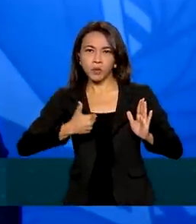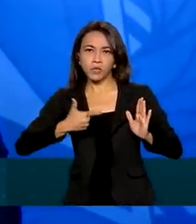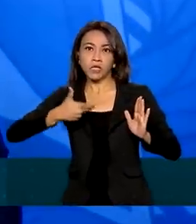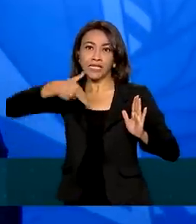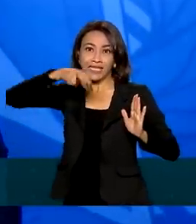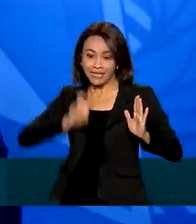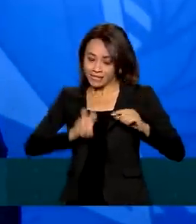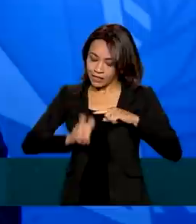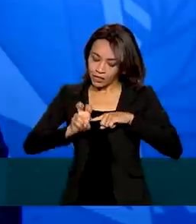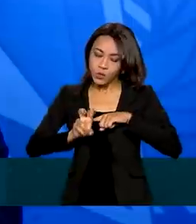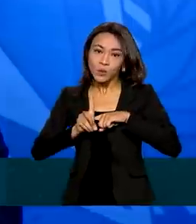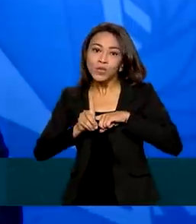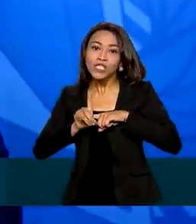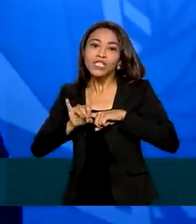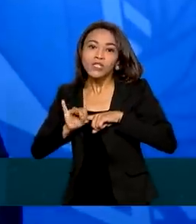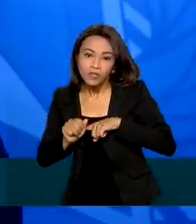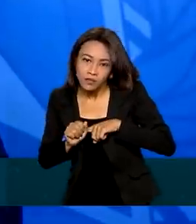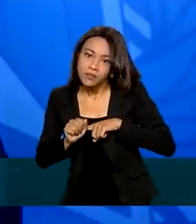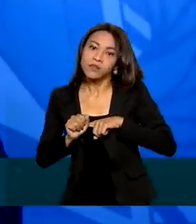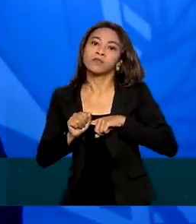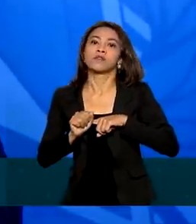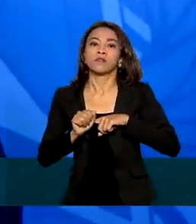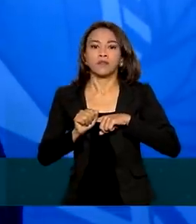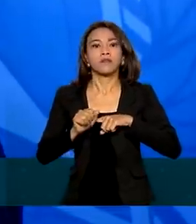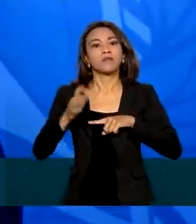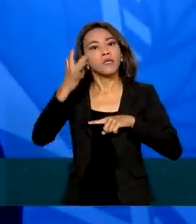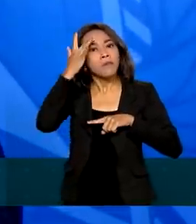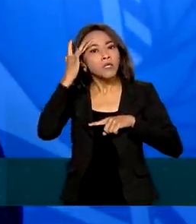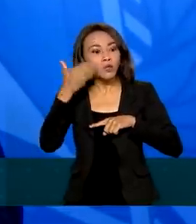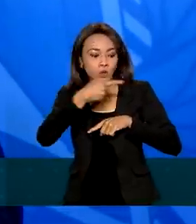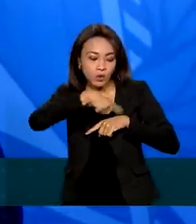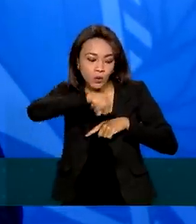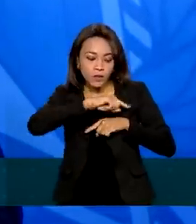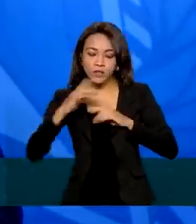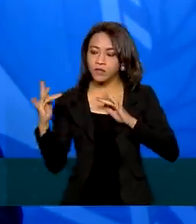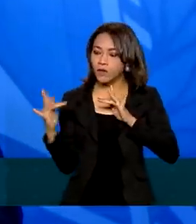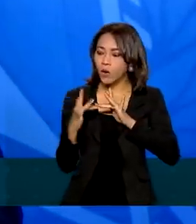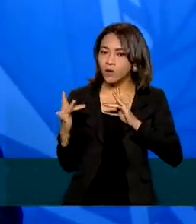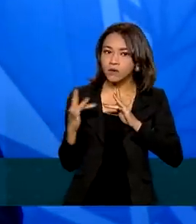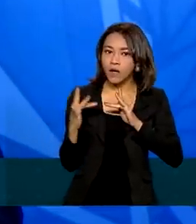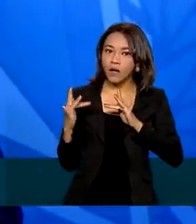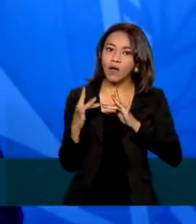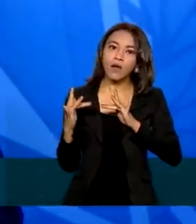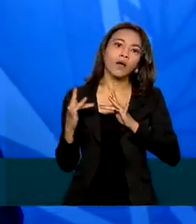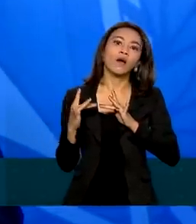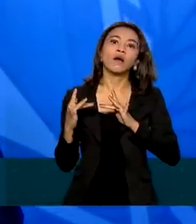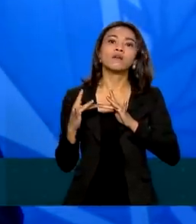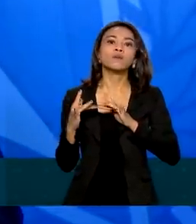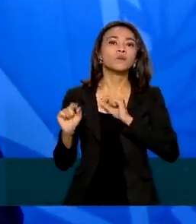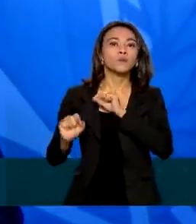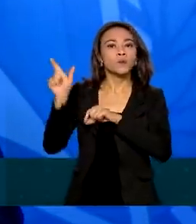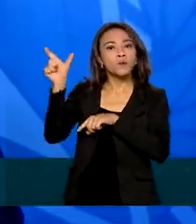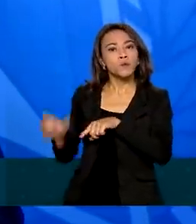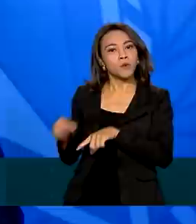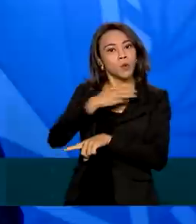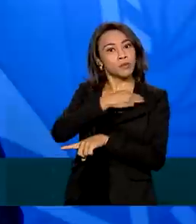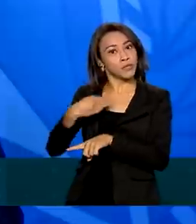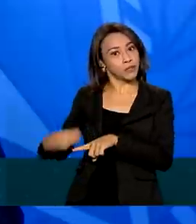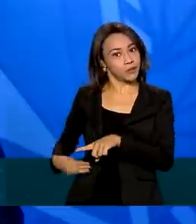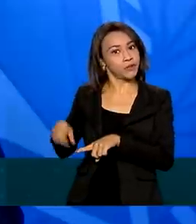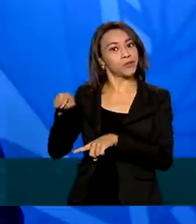foram apenas contactantes, ou seja, pessoas que entraram em contato com o ministro Marcelo Queiroga.